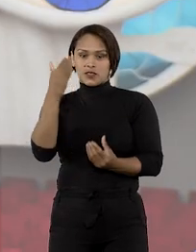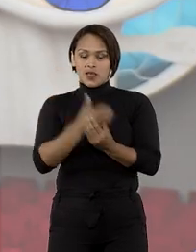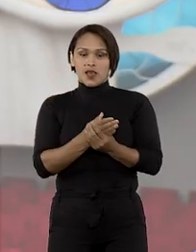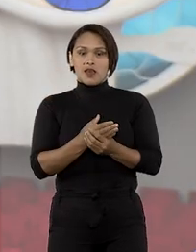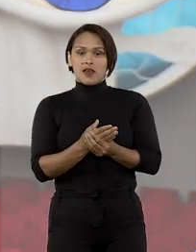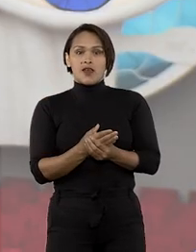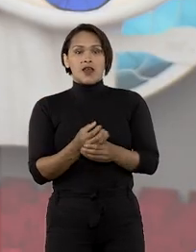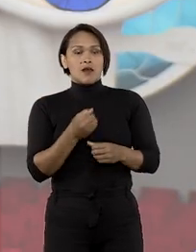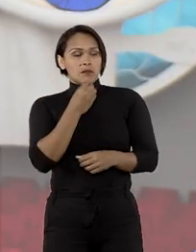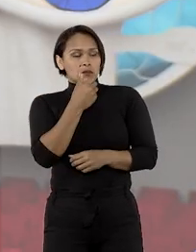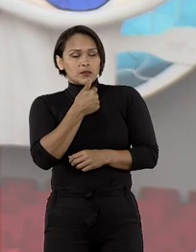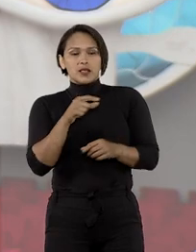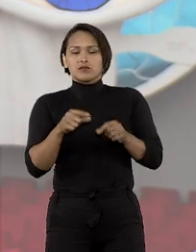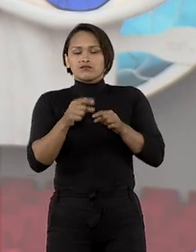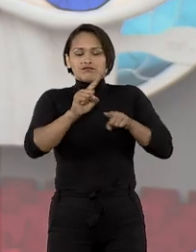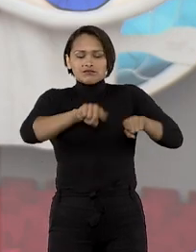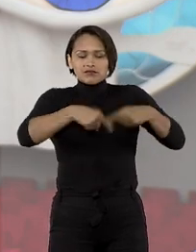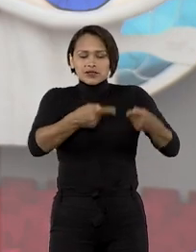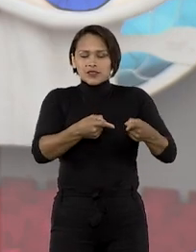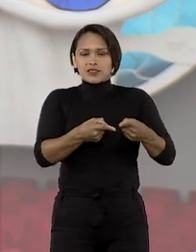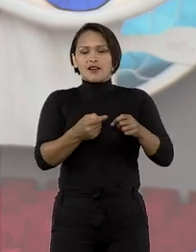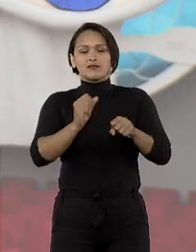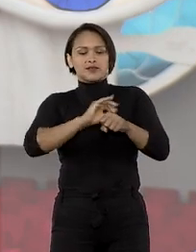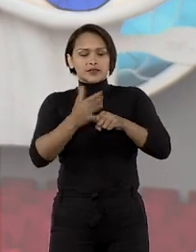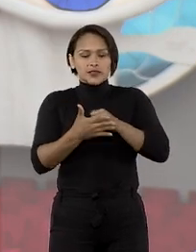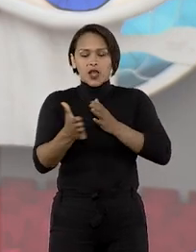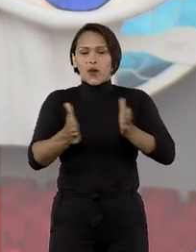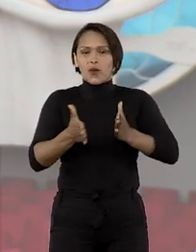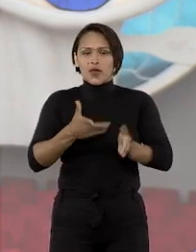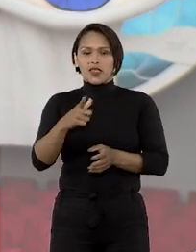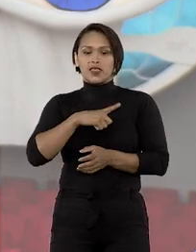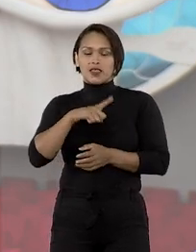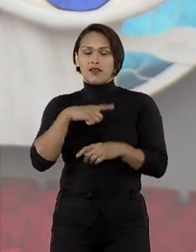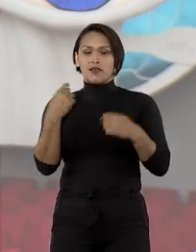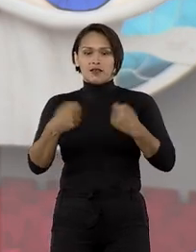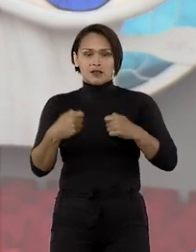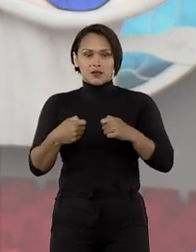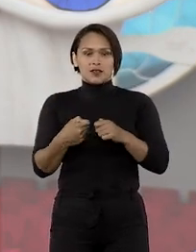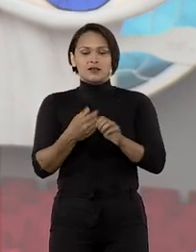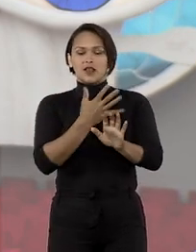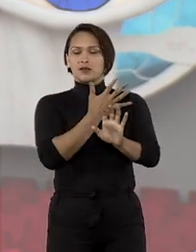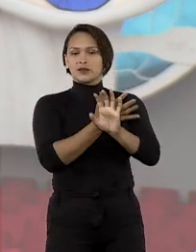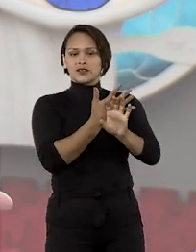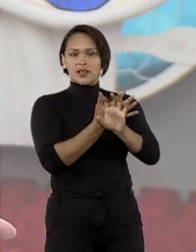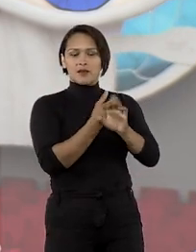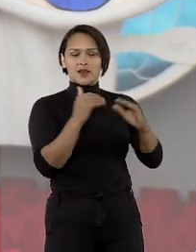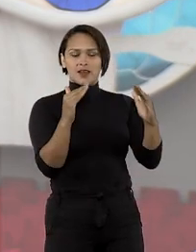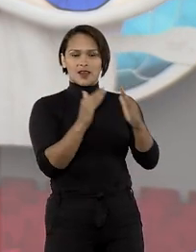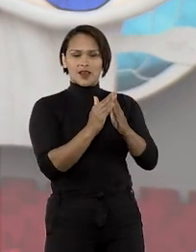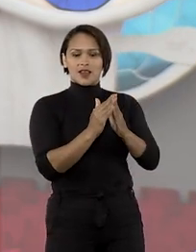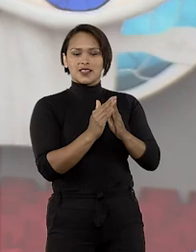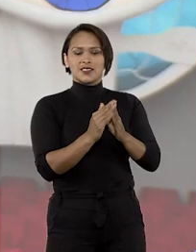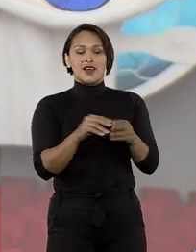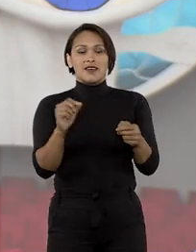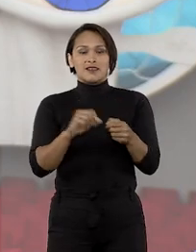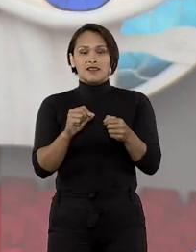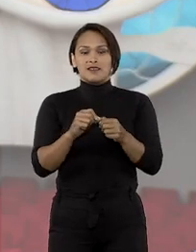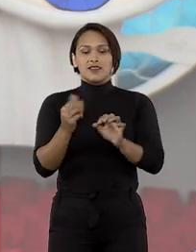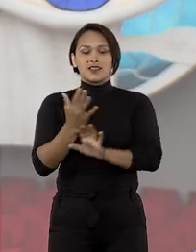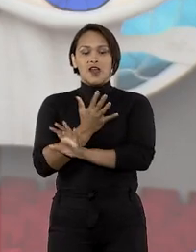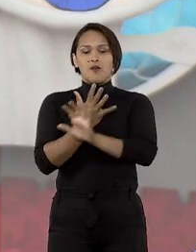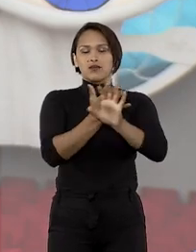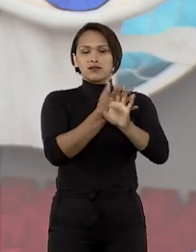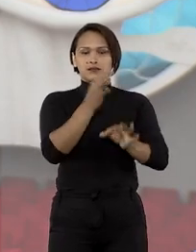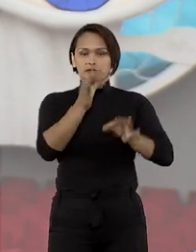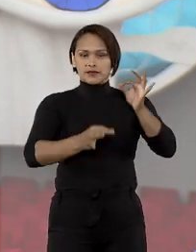com os desafios impostos em função da pandemia da Covid-19, a necessidade de trabalho remoto e a realização de julgamentos por